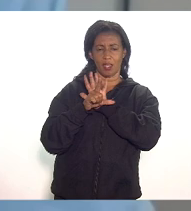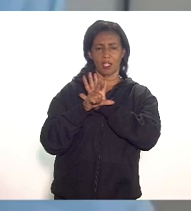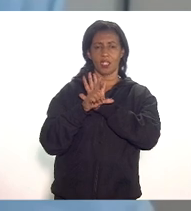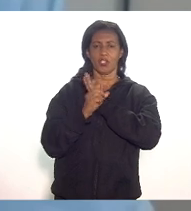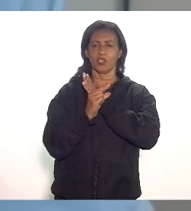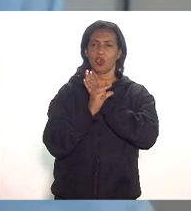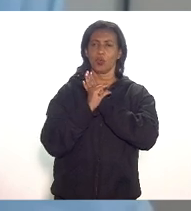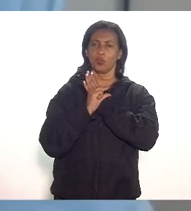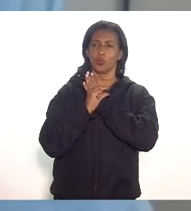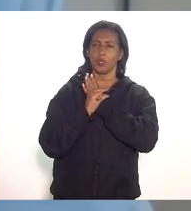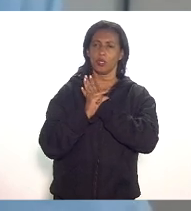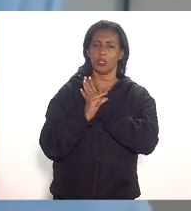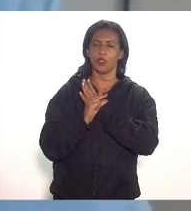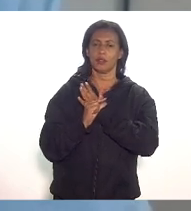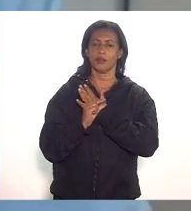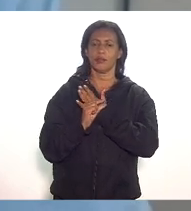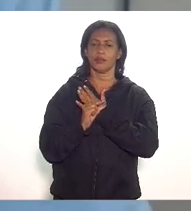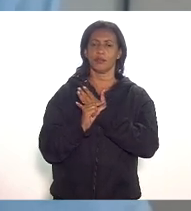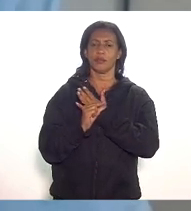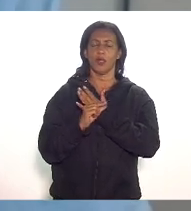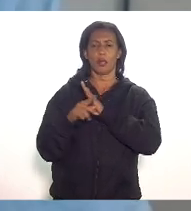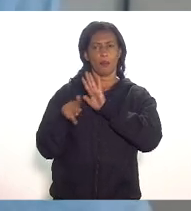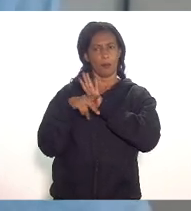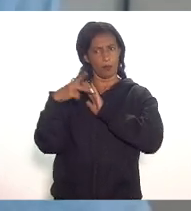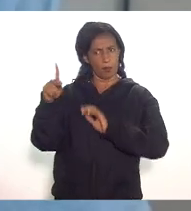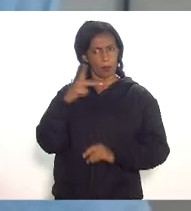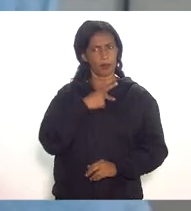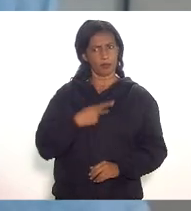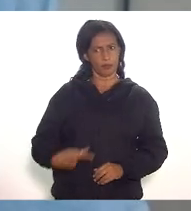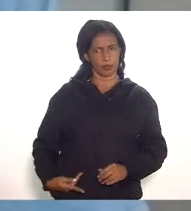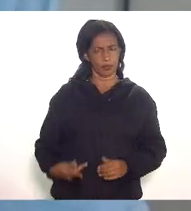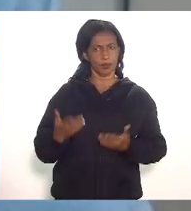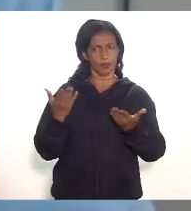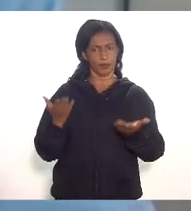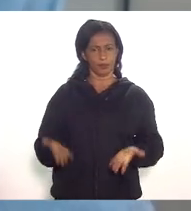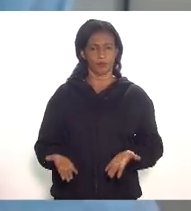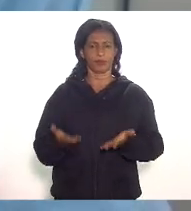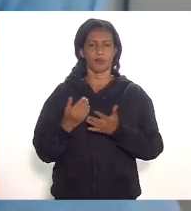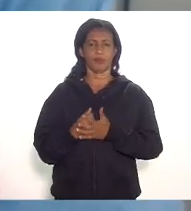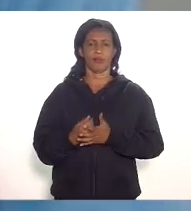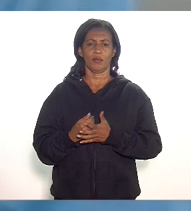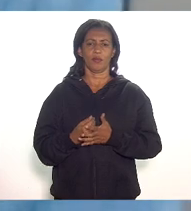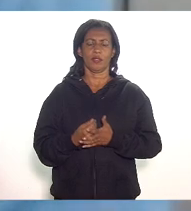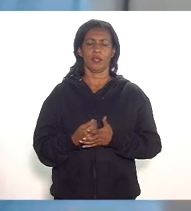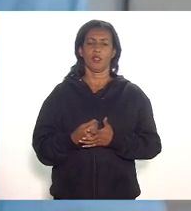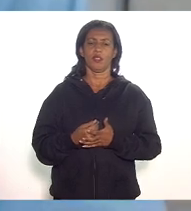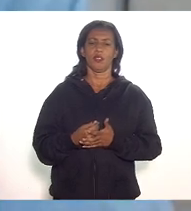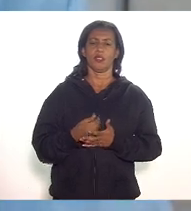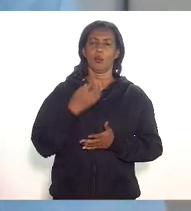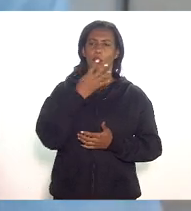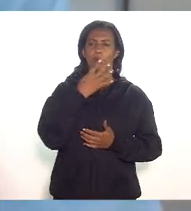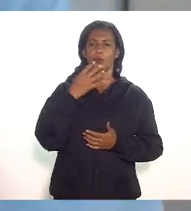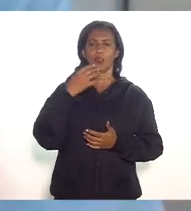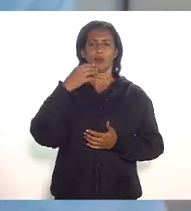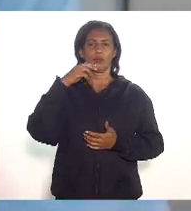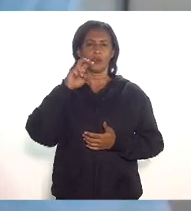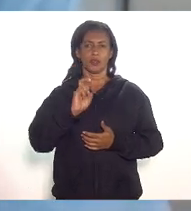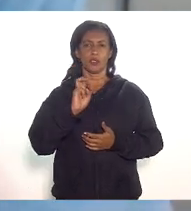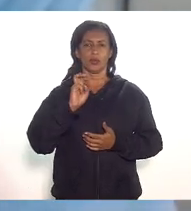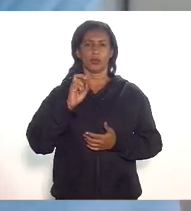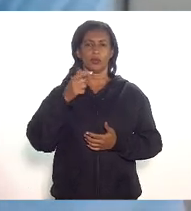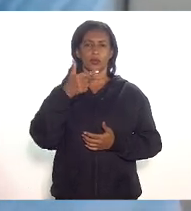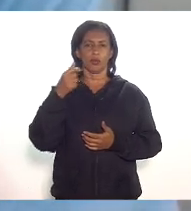autoria do senhor que é a lei 445 de 2019 que trata dessa